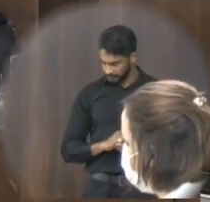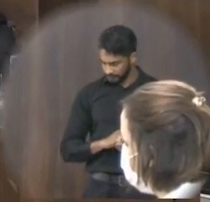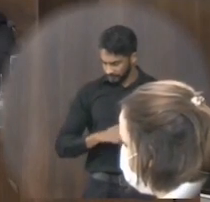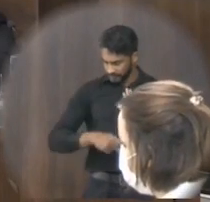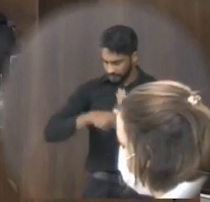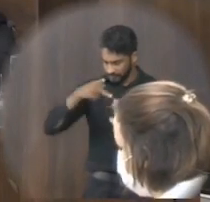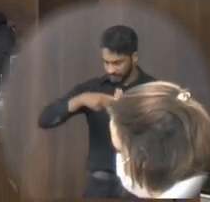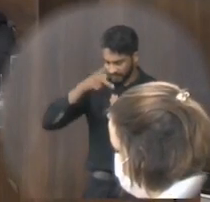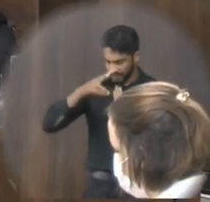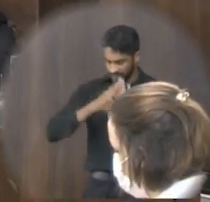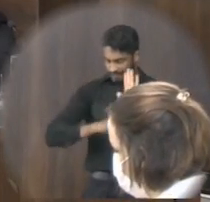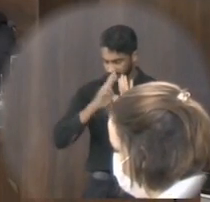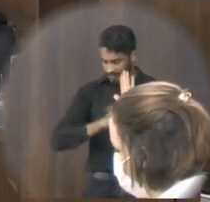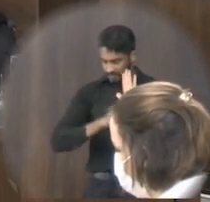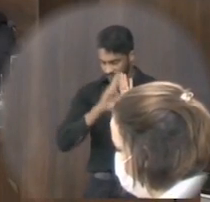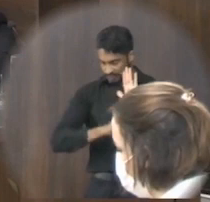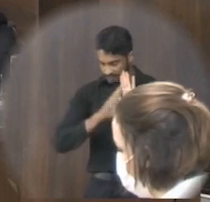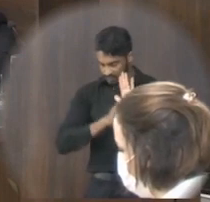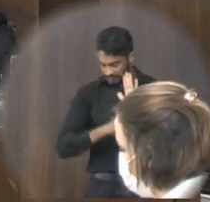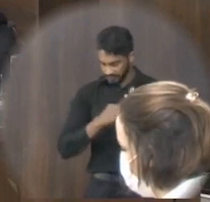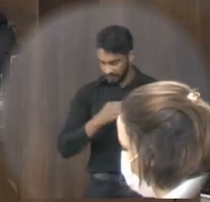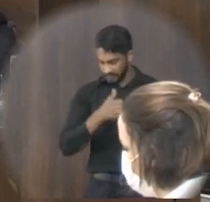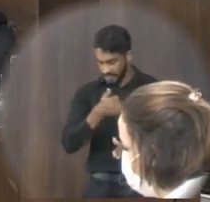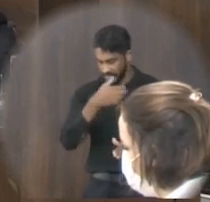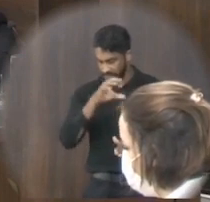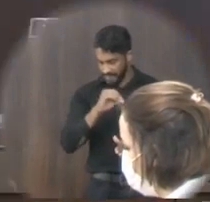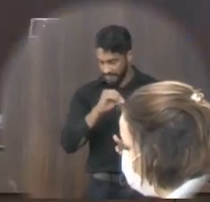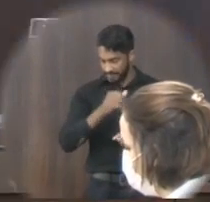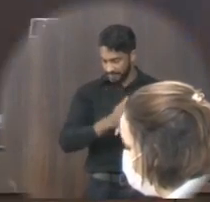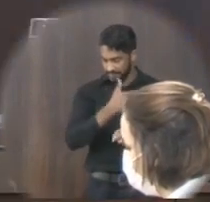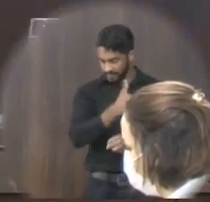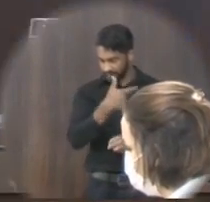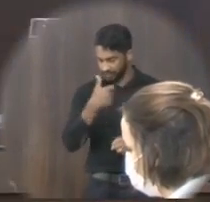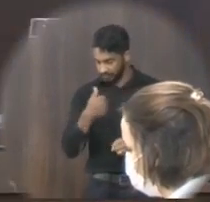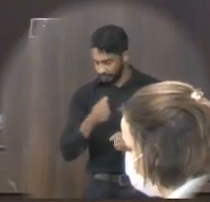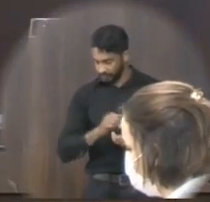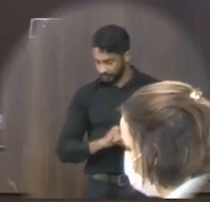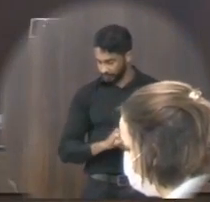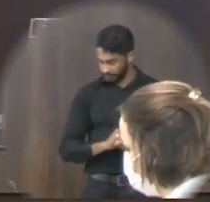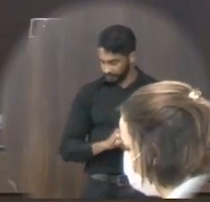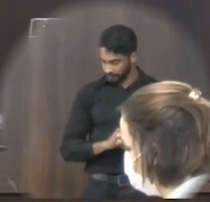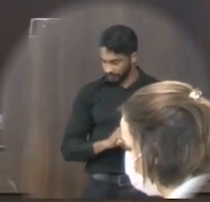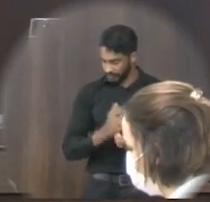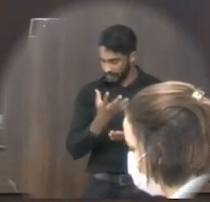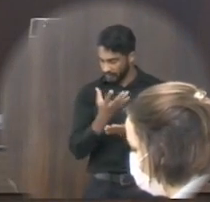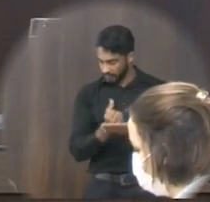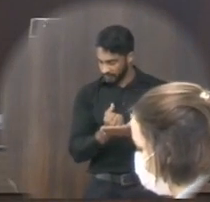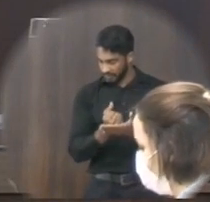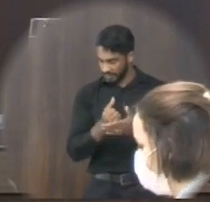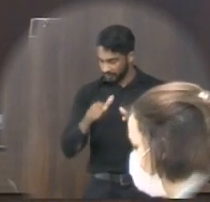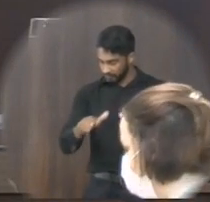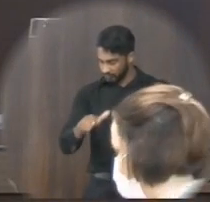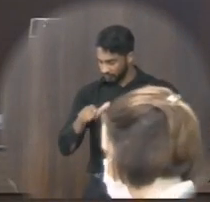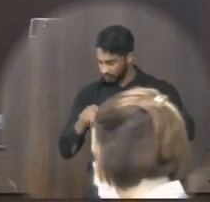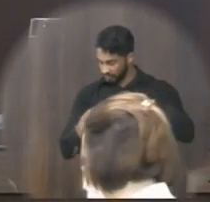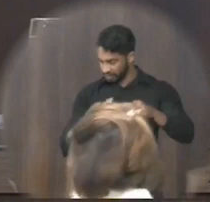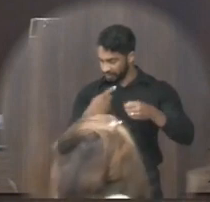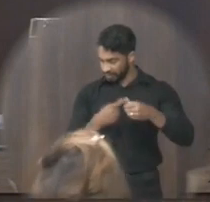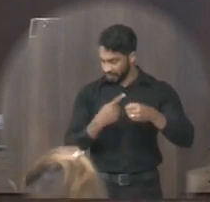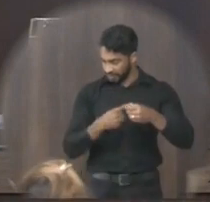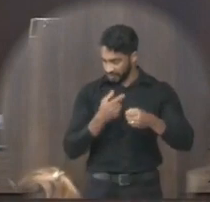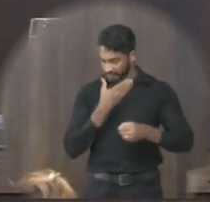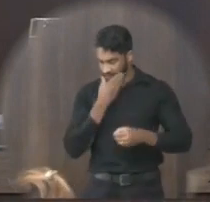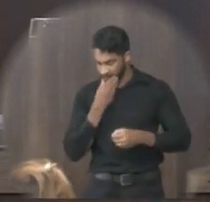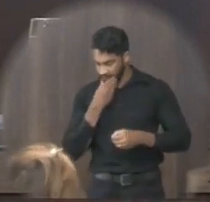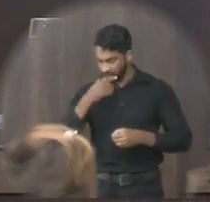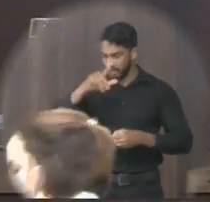Projeto de resolução Número 10 de 2021 Concede o título de cidadão honorário de Janaúba ao senhor